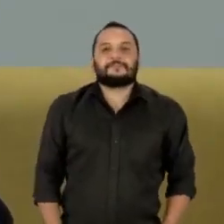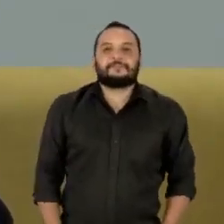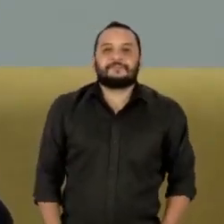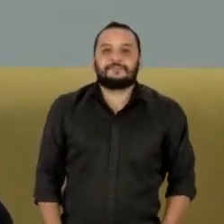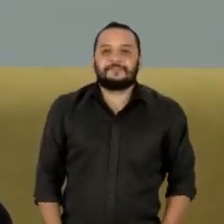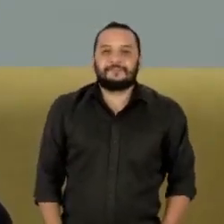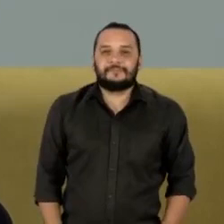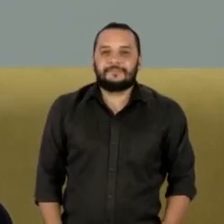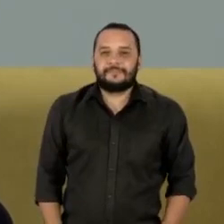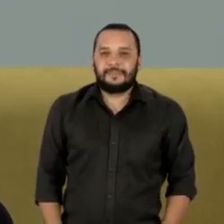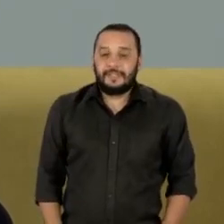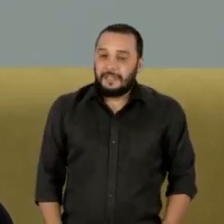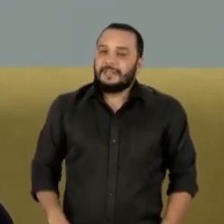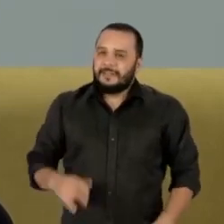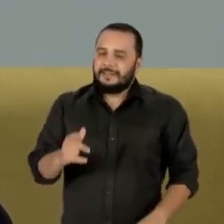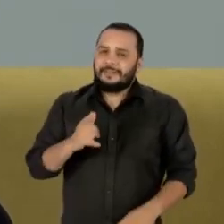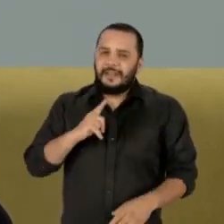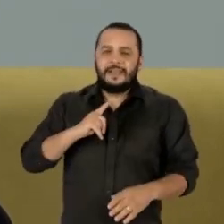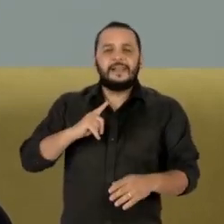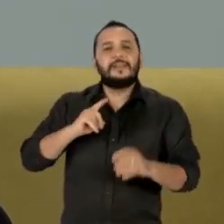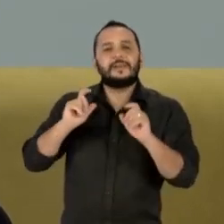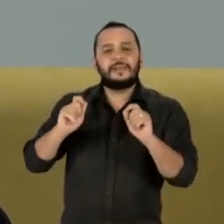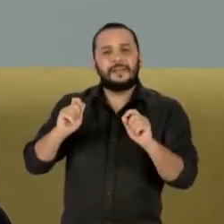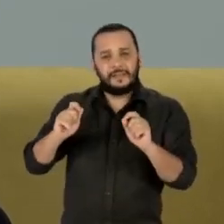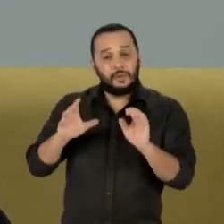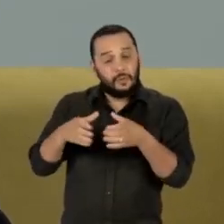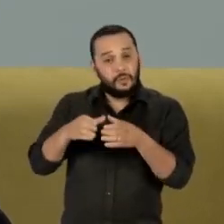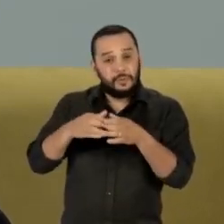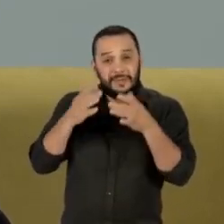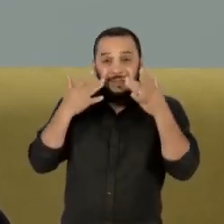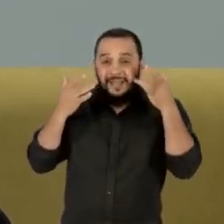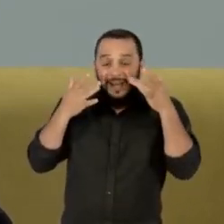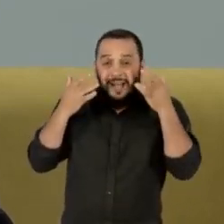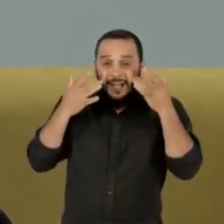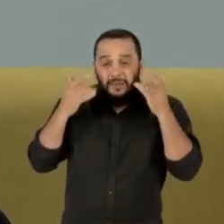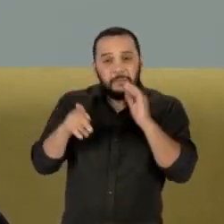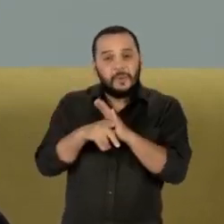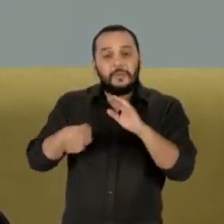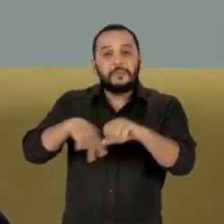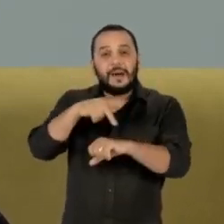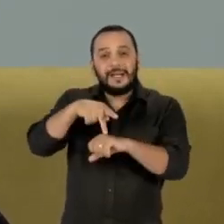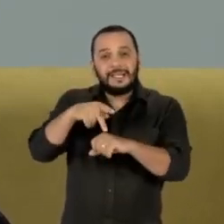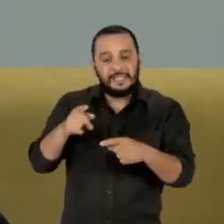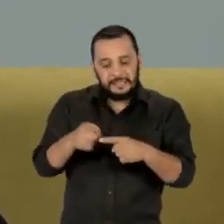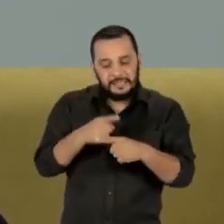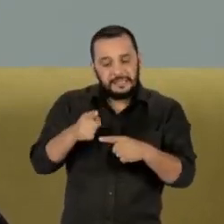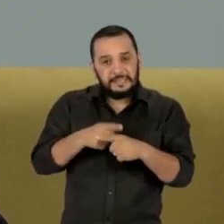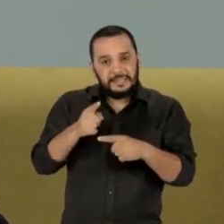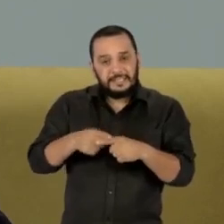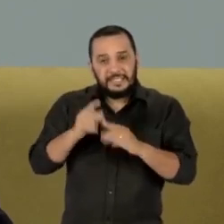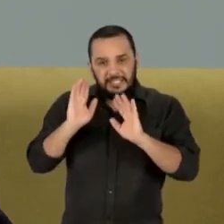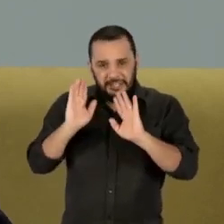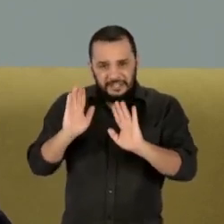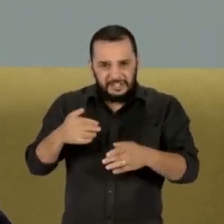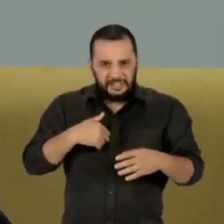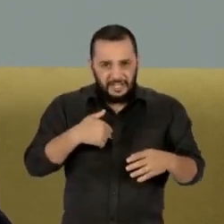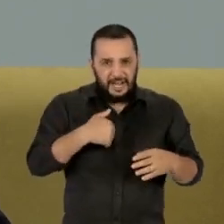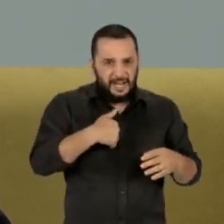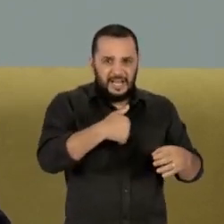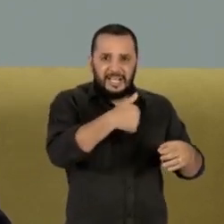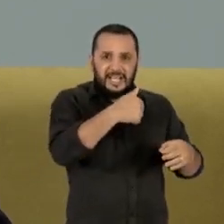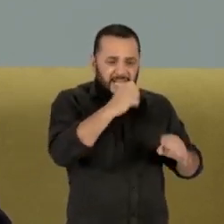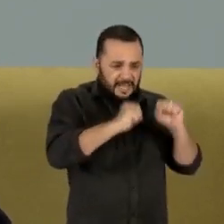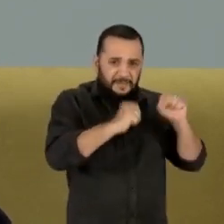Olha, uma das mais tradicionais companhias de teatro do Reino Unido cancelou um contrato de patrocínio com a